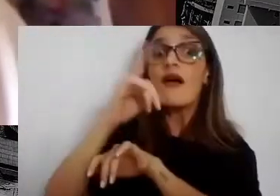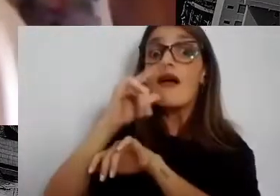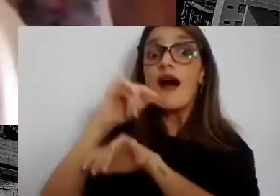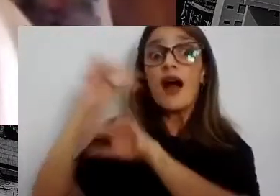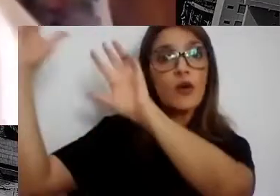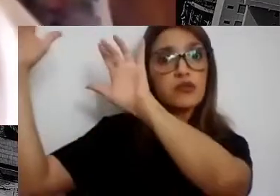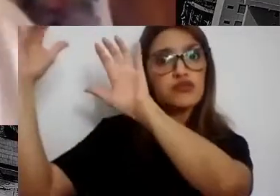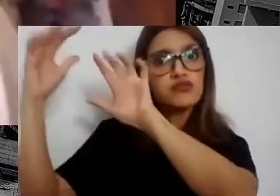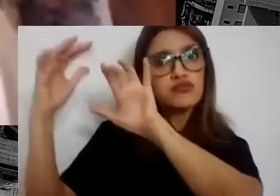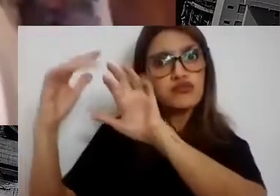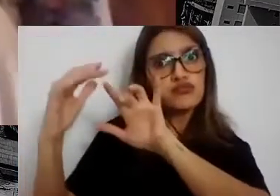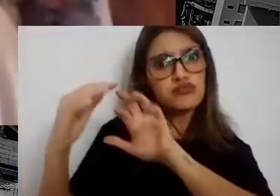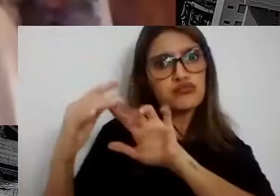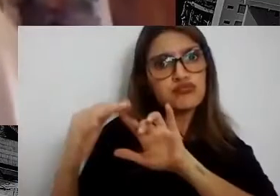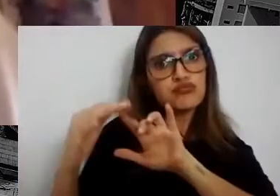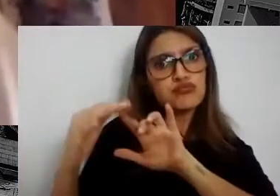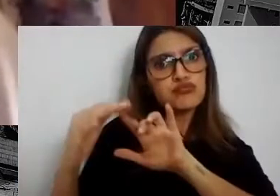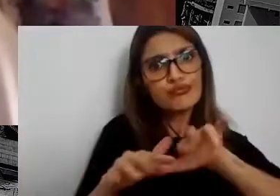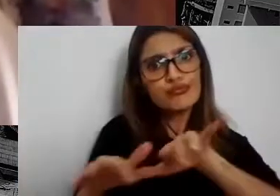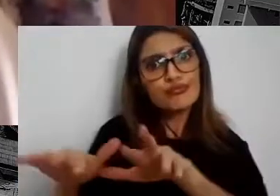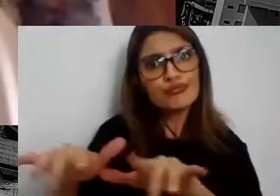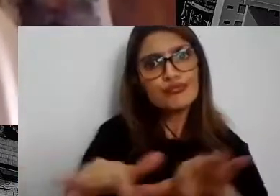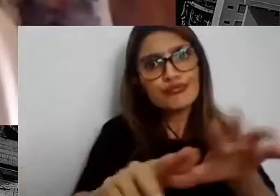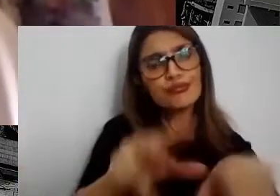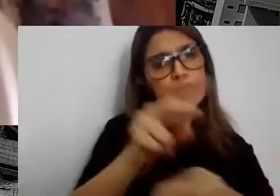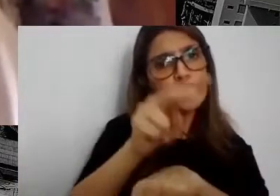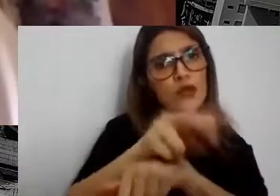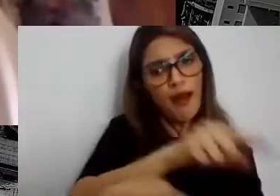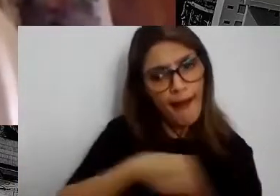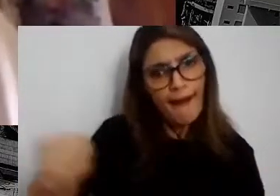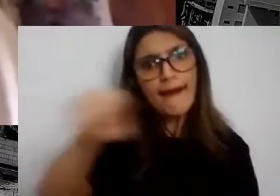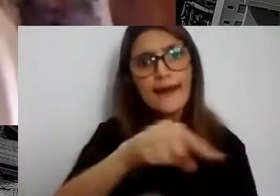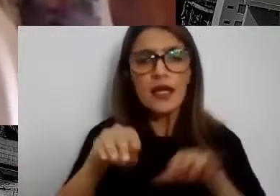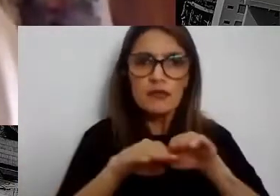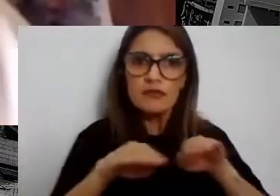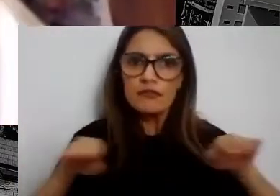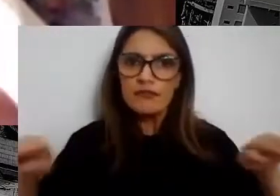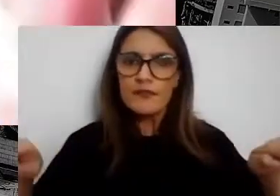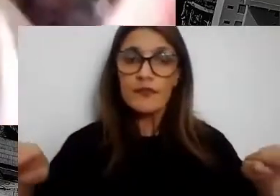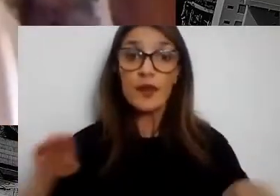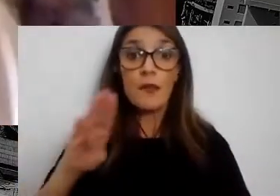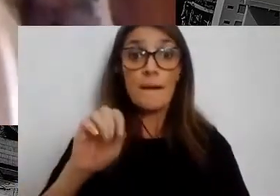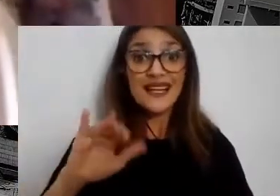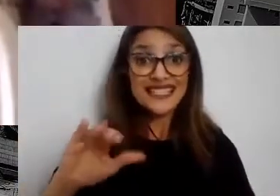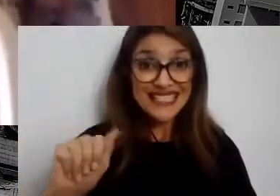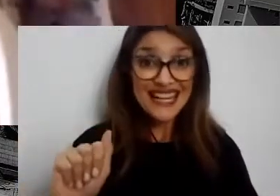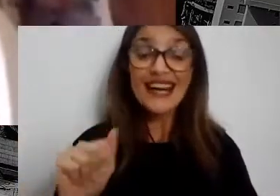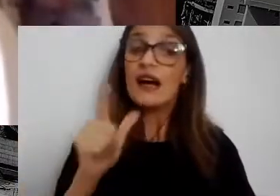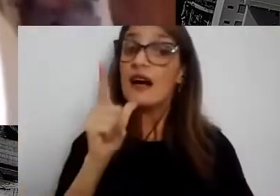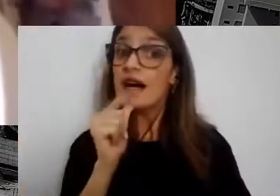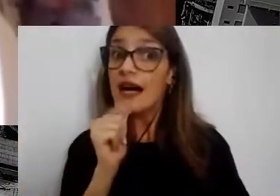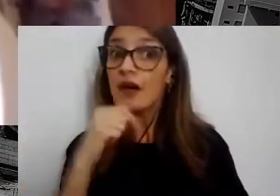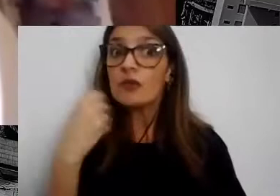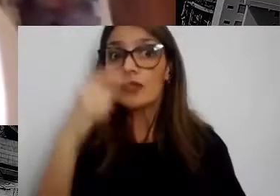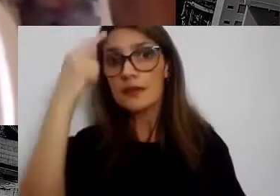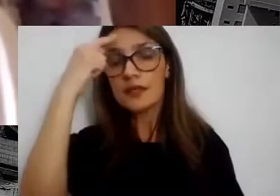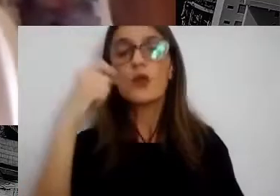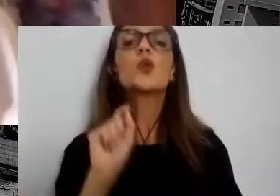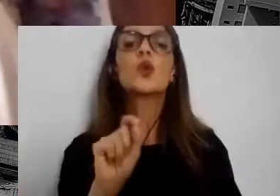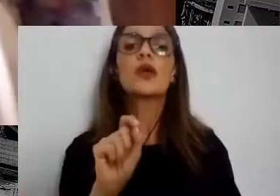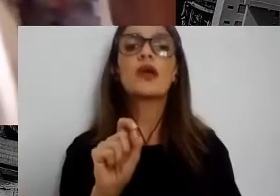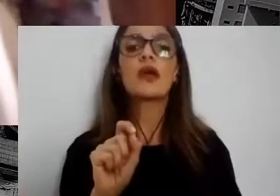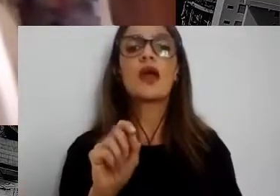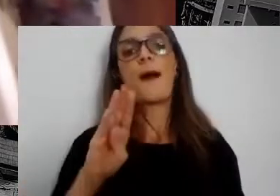hidrológico para manter a planície. Então, para a bacia hidrográfica, para a água, a gente tem que pensar em bacia hidrográfica.